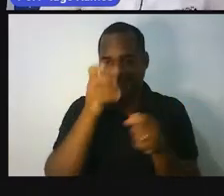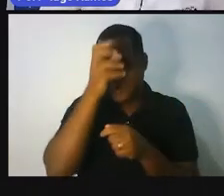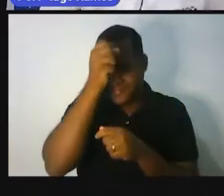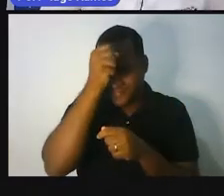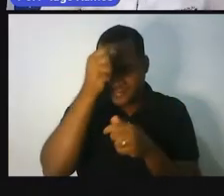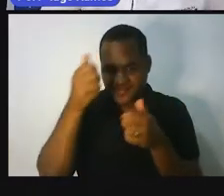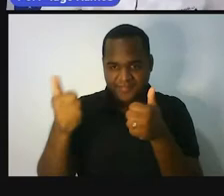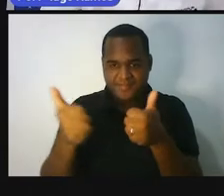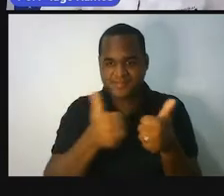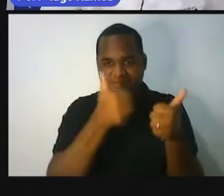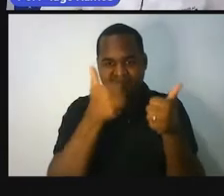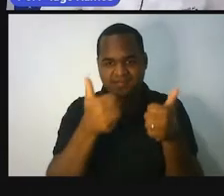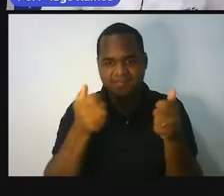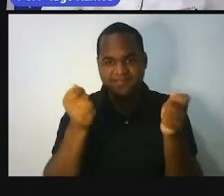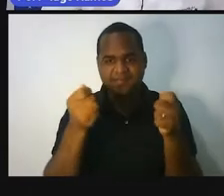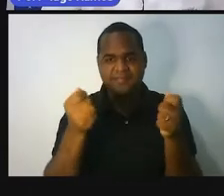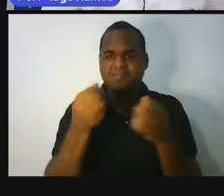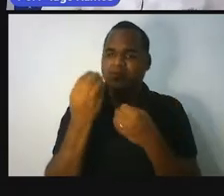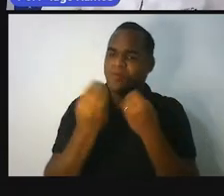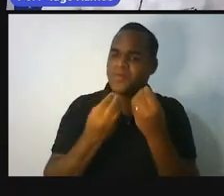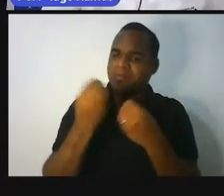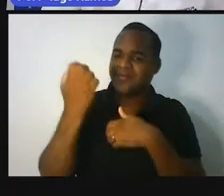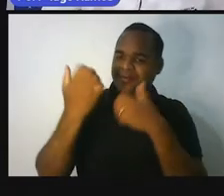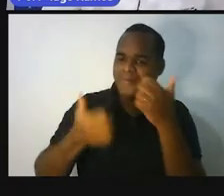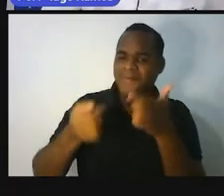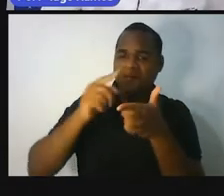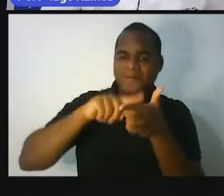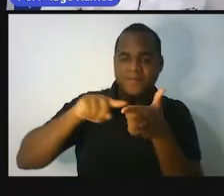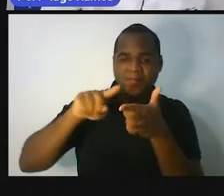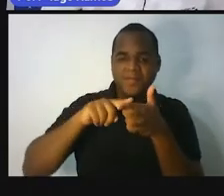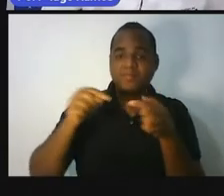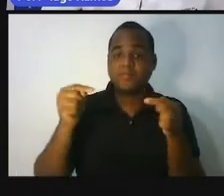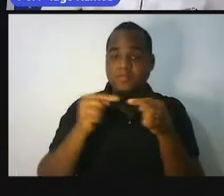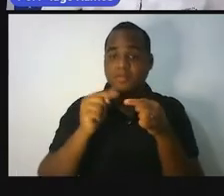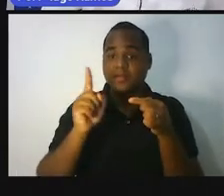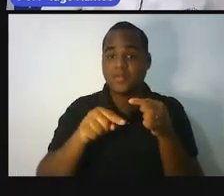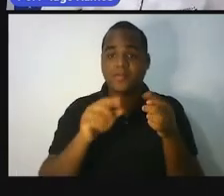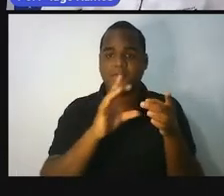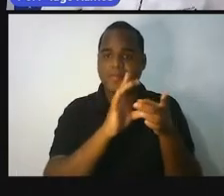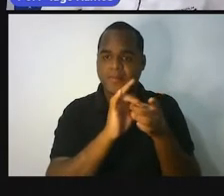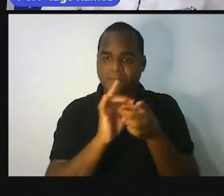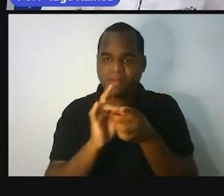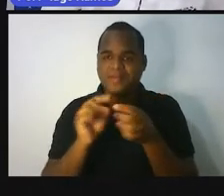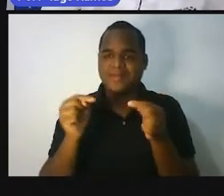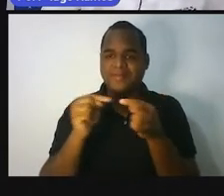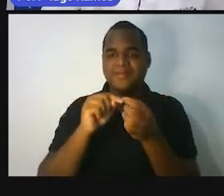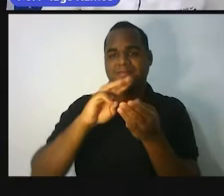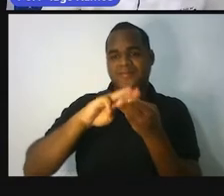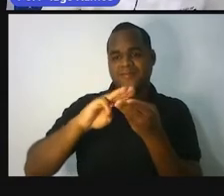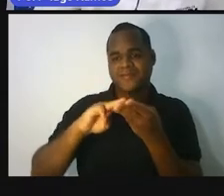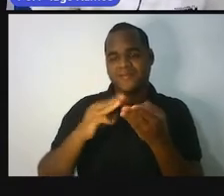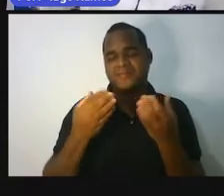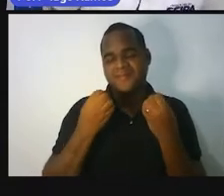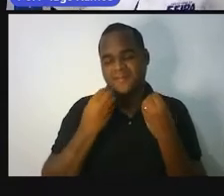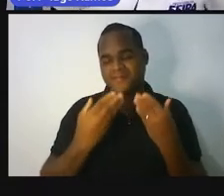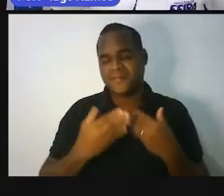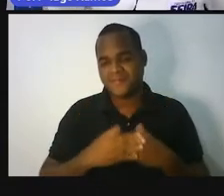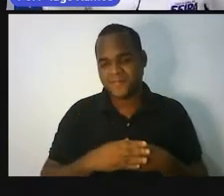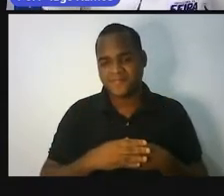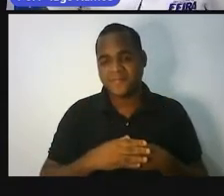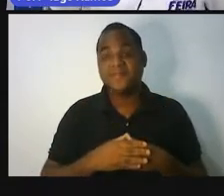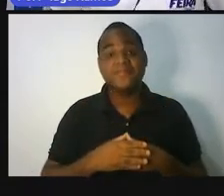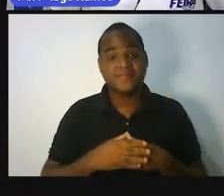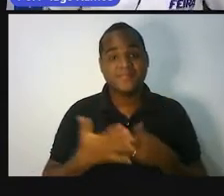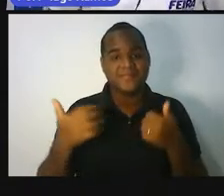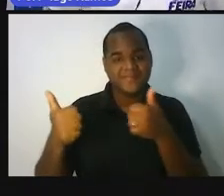a resolver problemas que envolvem esse assunto, né, esse conteúdo aí de matemática, tá bom? Bom,